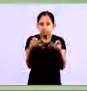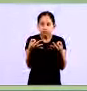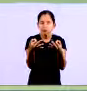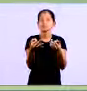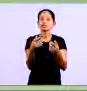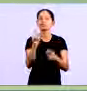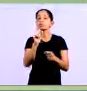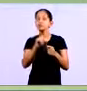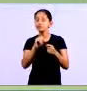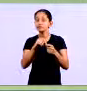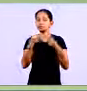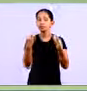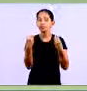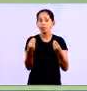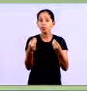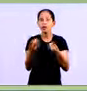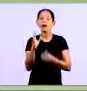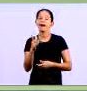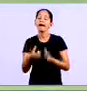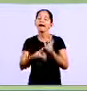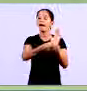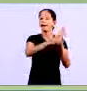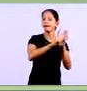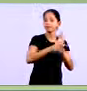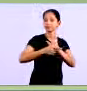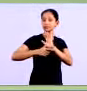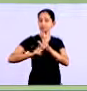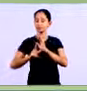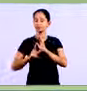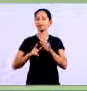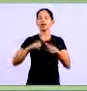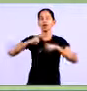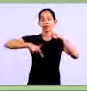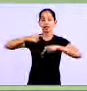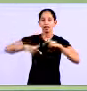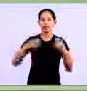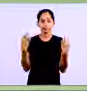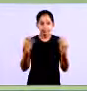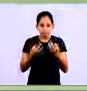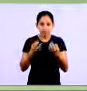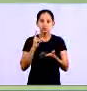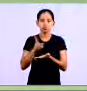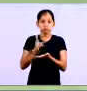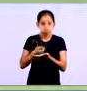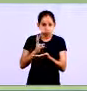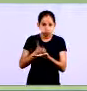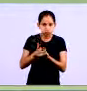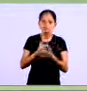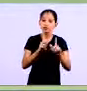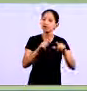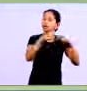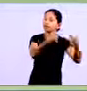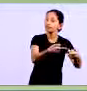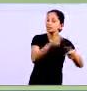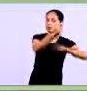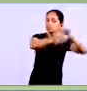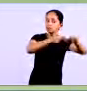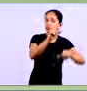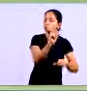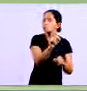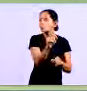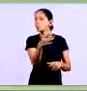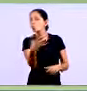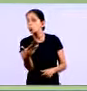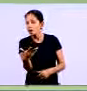ar os tomadores de decisões, de forma que possam corrigir ou reforçar esse desempenho